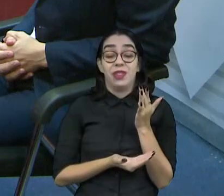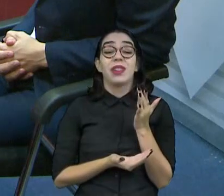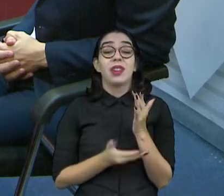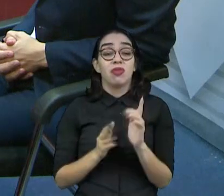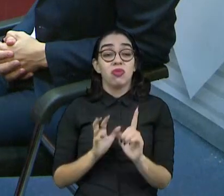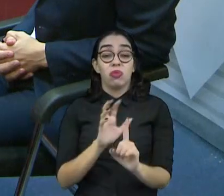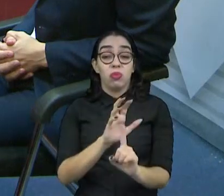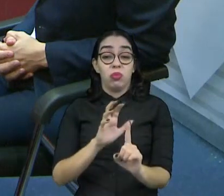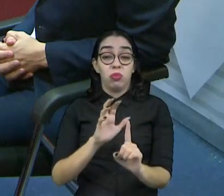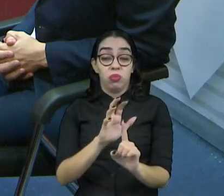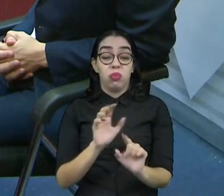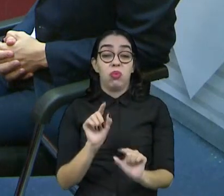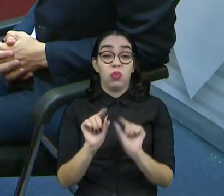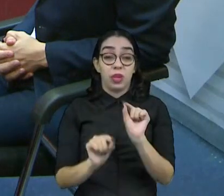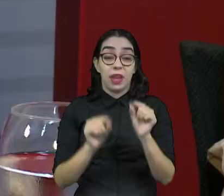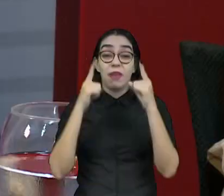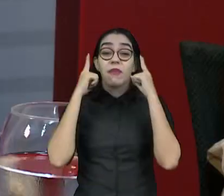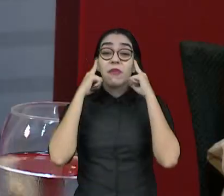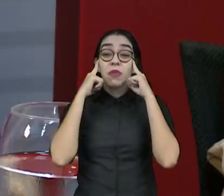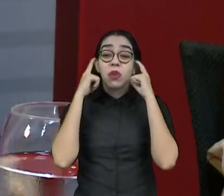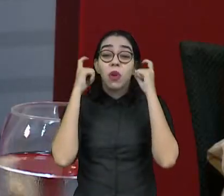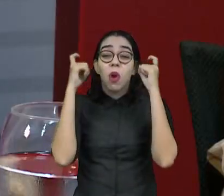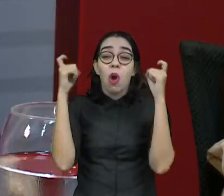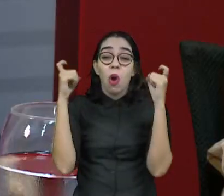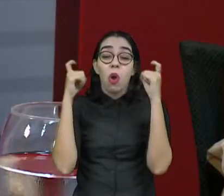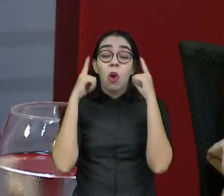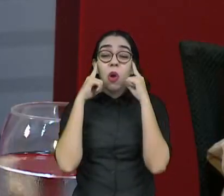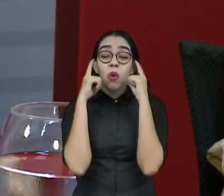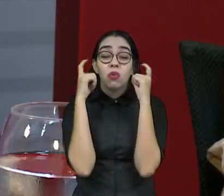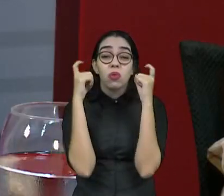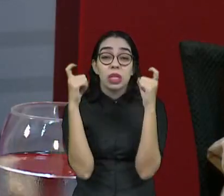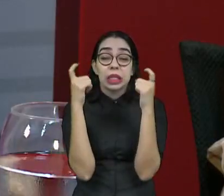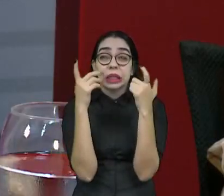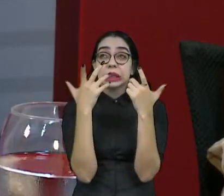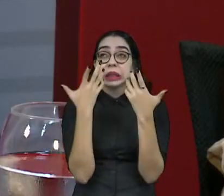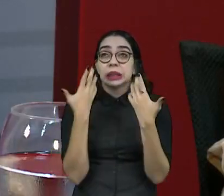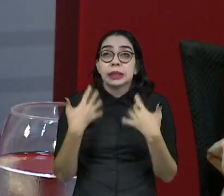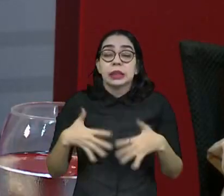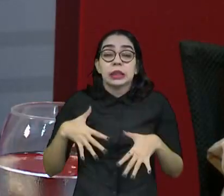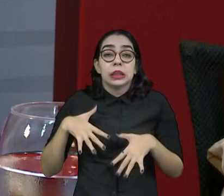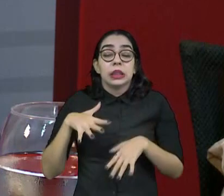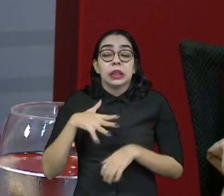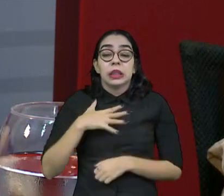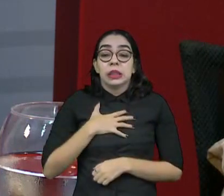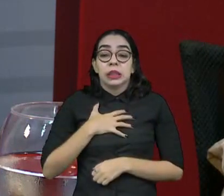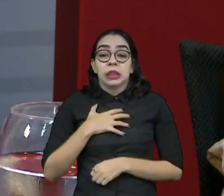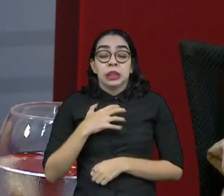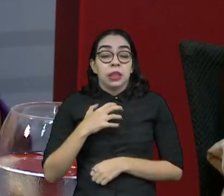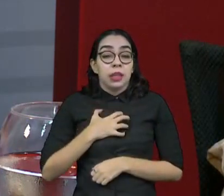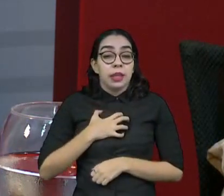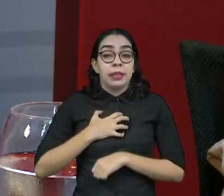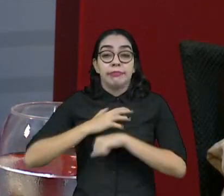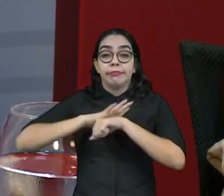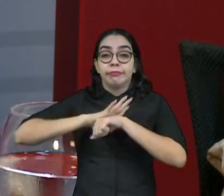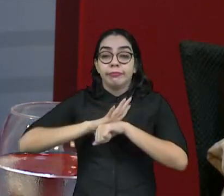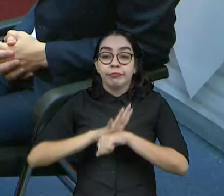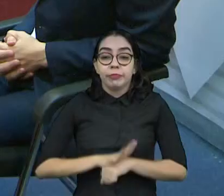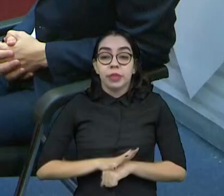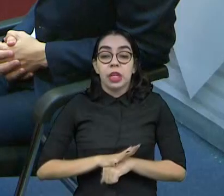principalmente nessa eleição, de violência mesmo, de intimidação das pessoas. Então, isso está, ao invés de proporcionar